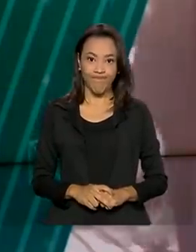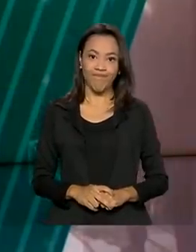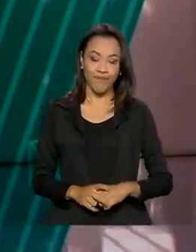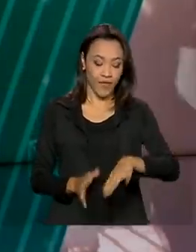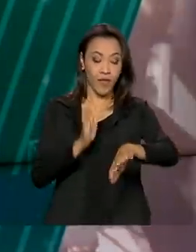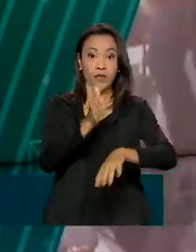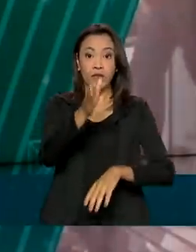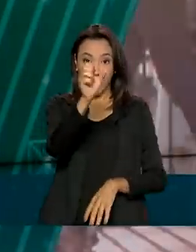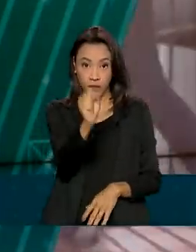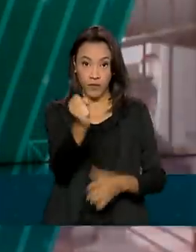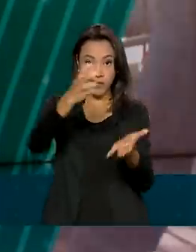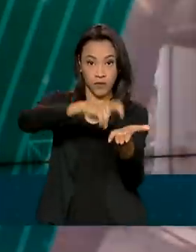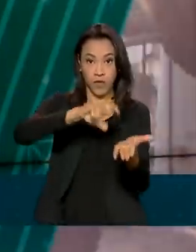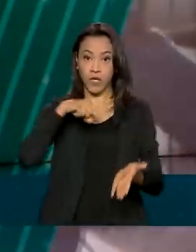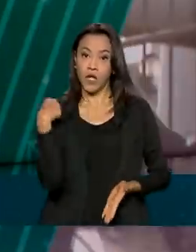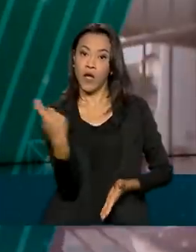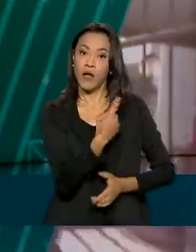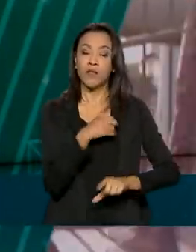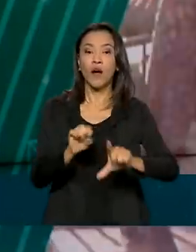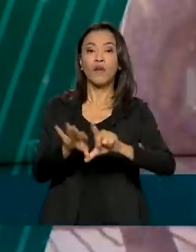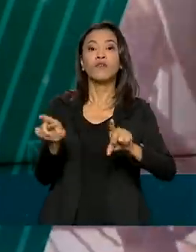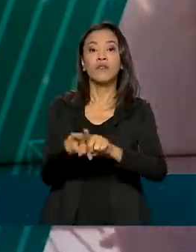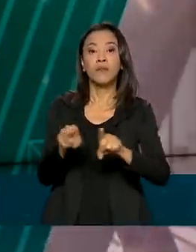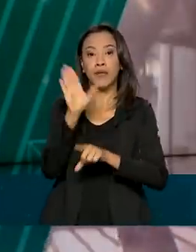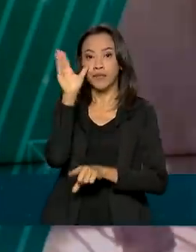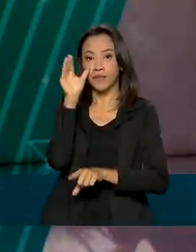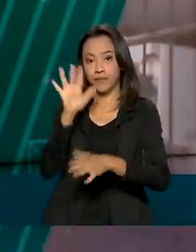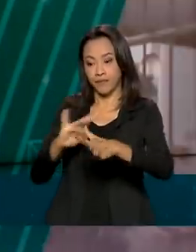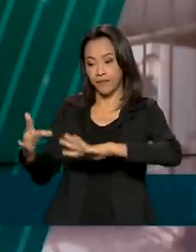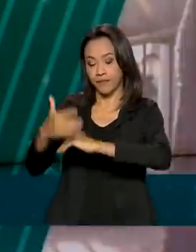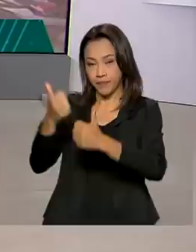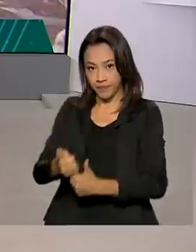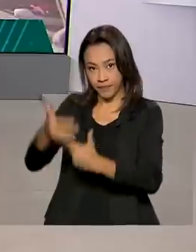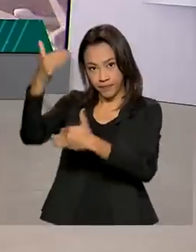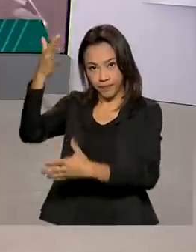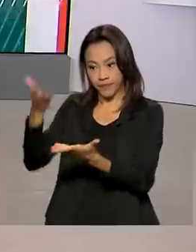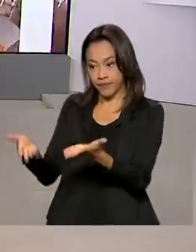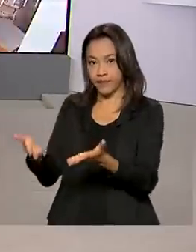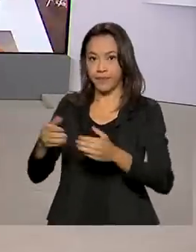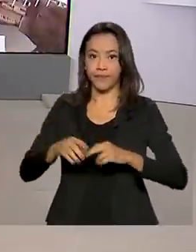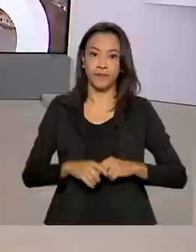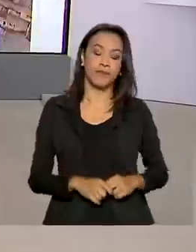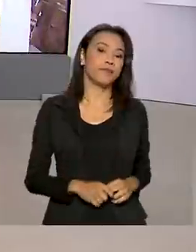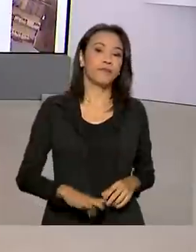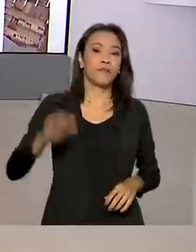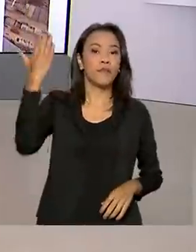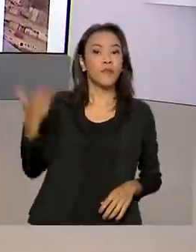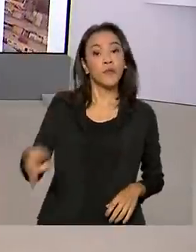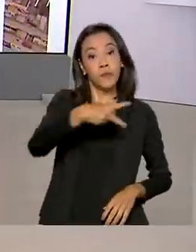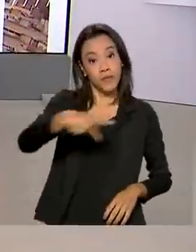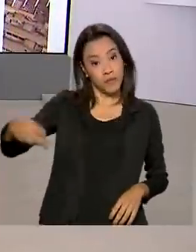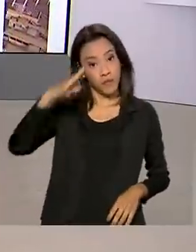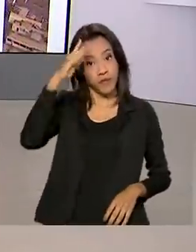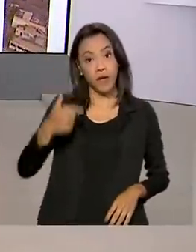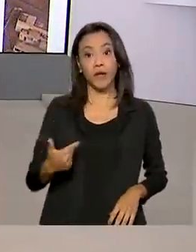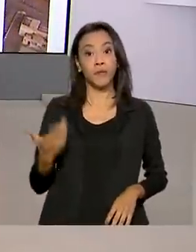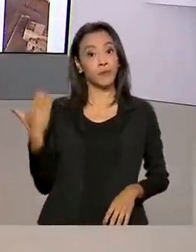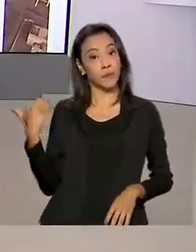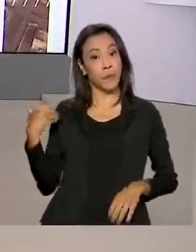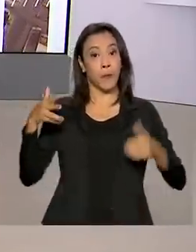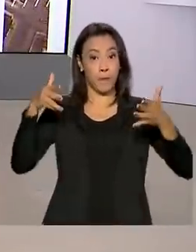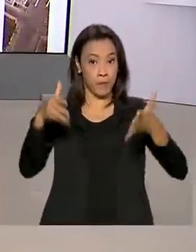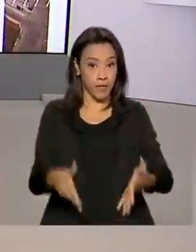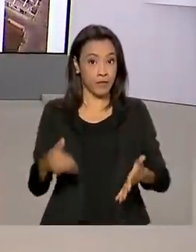Oito horas da manhã, estamos ao vivo também pelas redes sociais. O presidente Jair Bolsonaro participou nesta